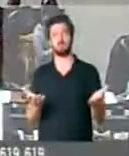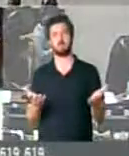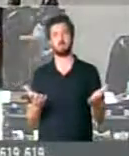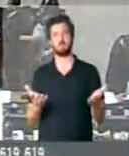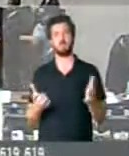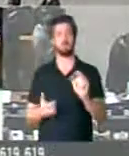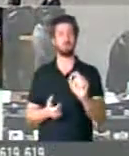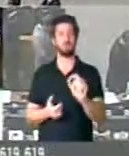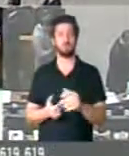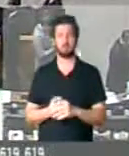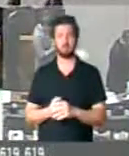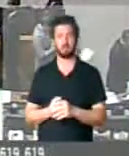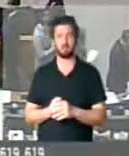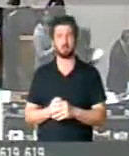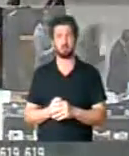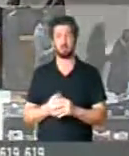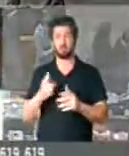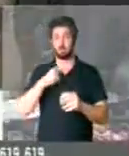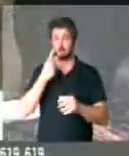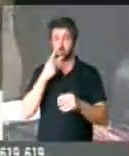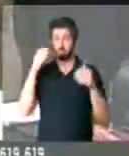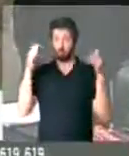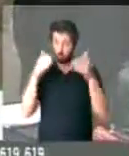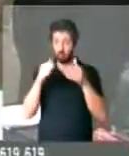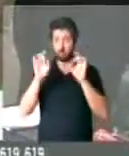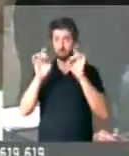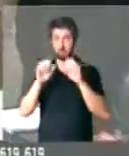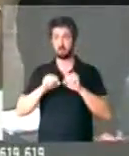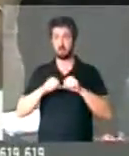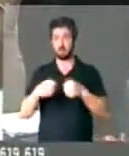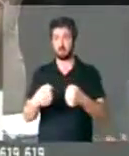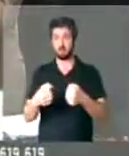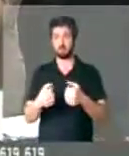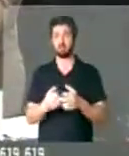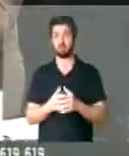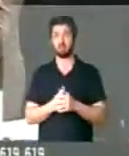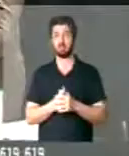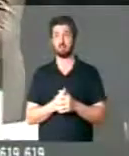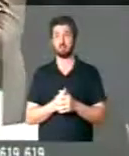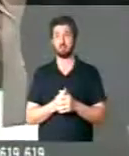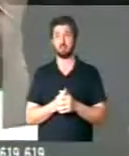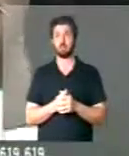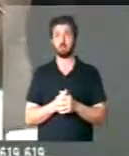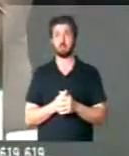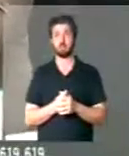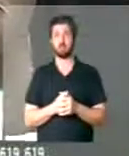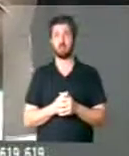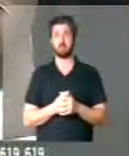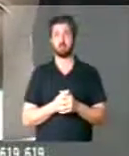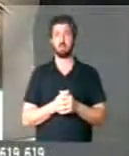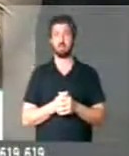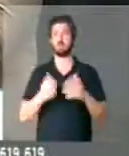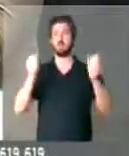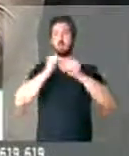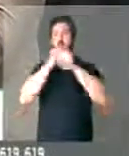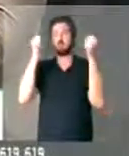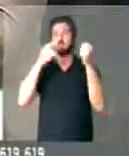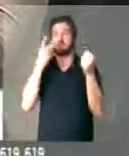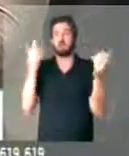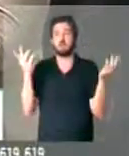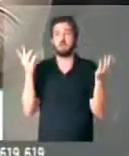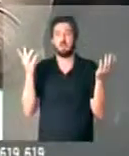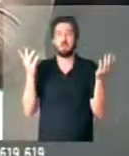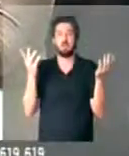Que haja ênfase na defesa. Abaixa a ditadura para Temer. É impossível, Senhor